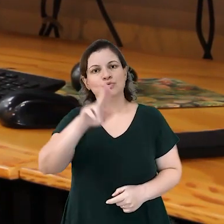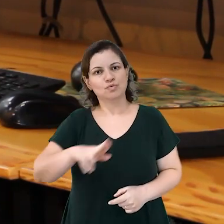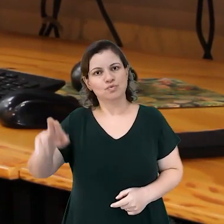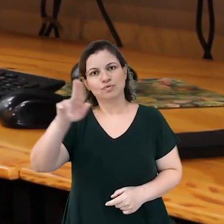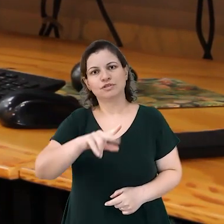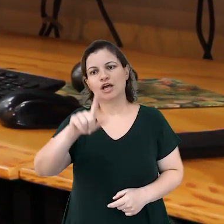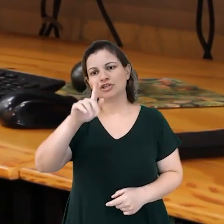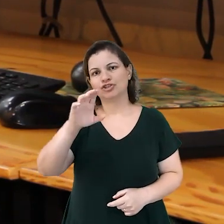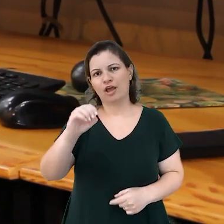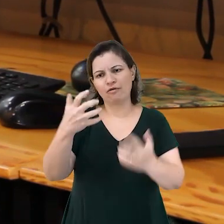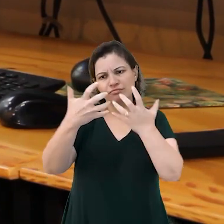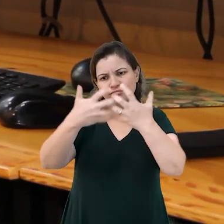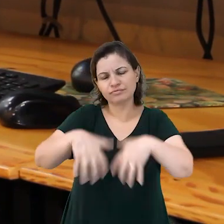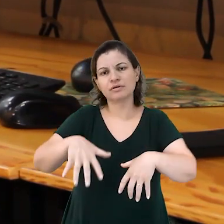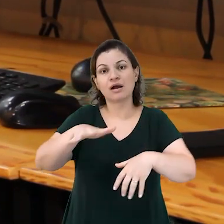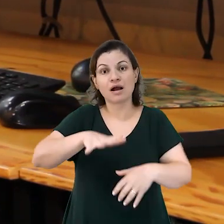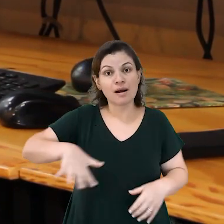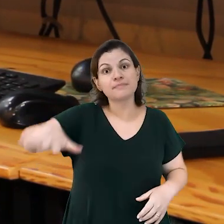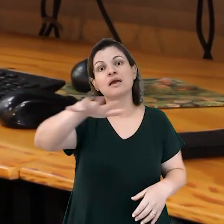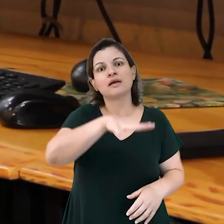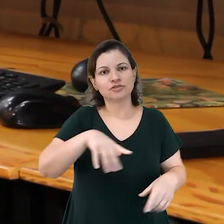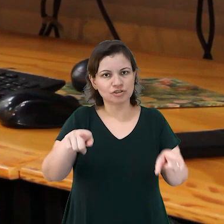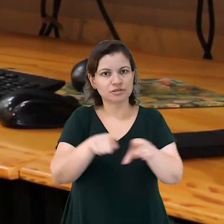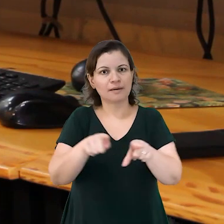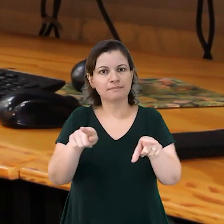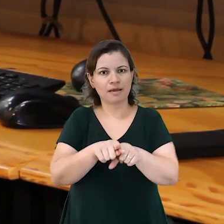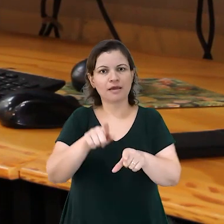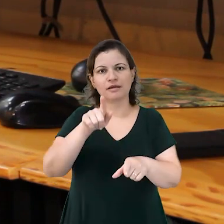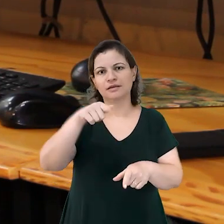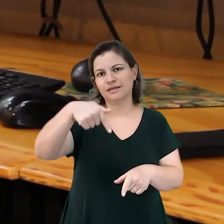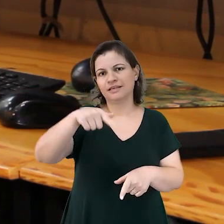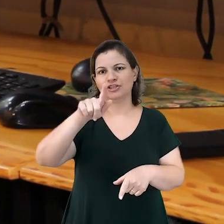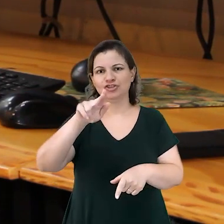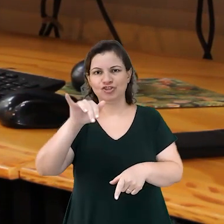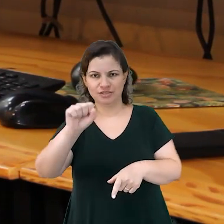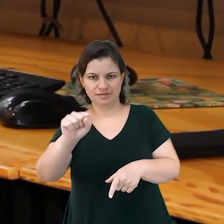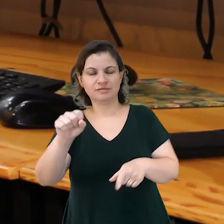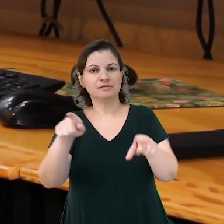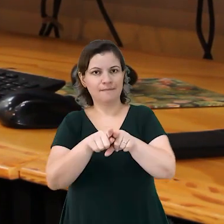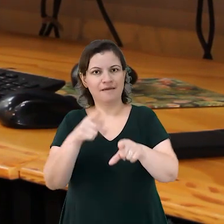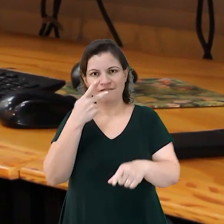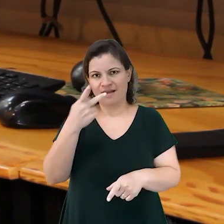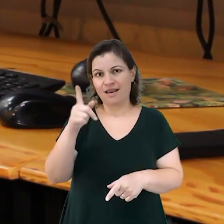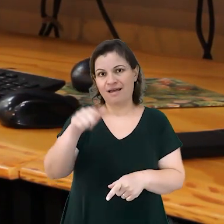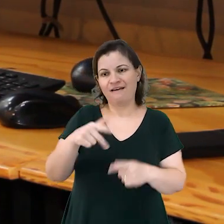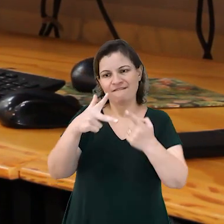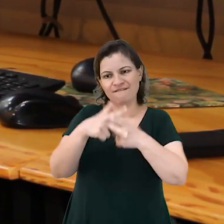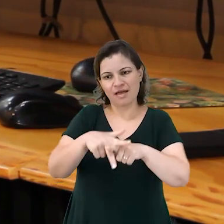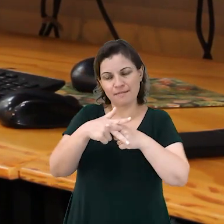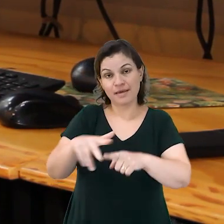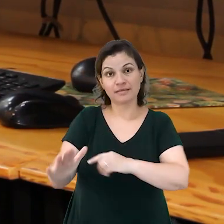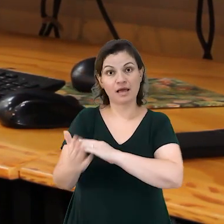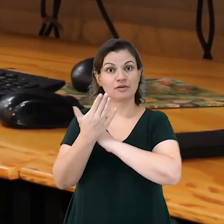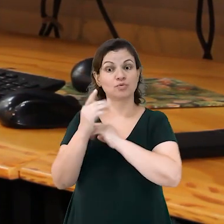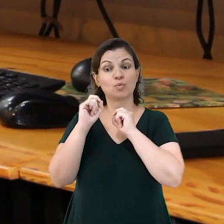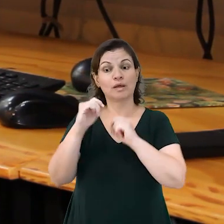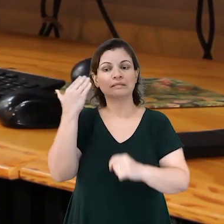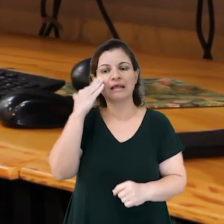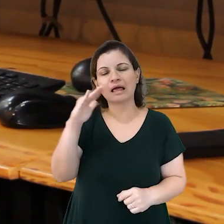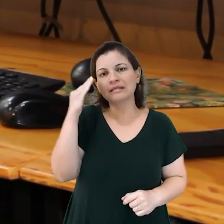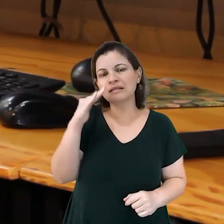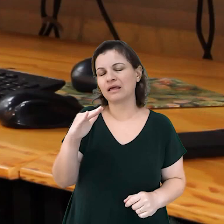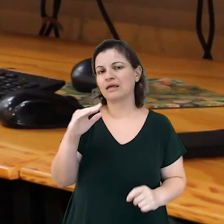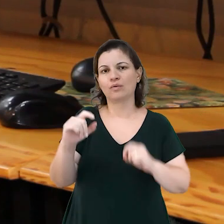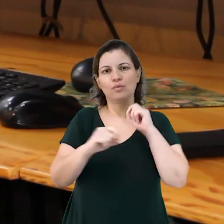é o geoprocessamento, são os ambientes GIS, que a gente diz. E essas ferramentas nos ajudam a